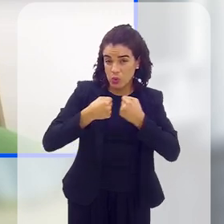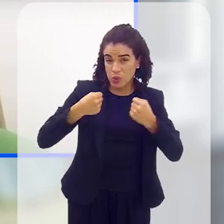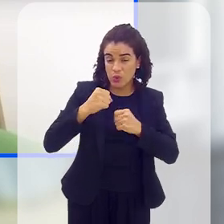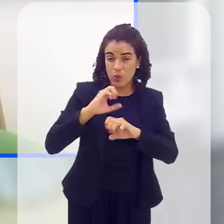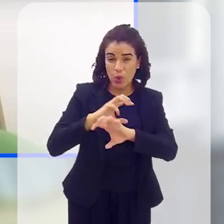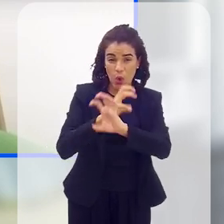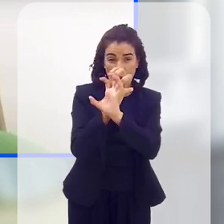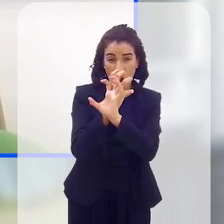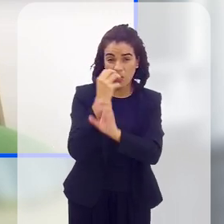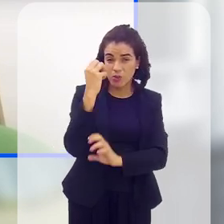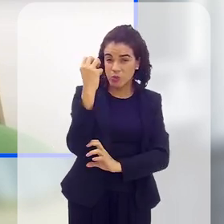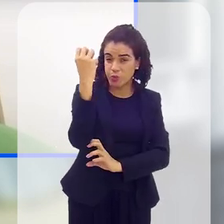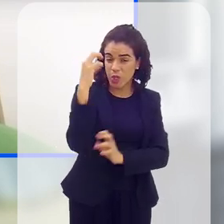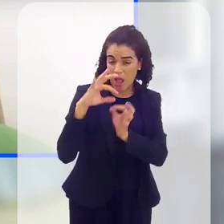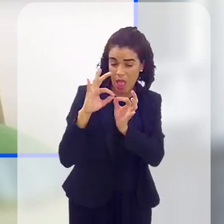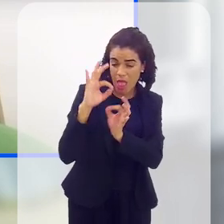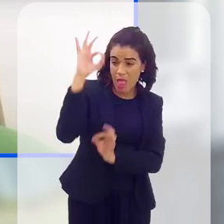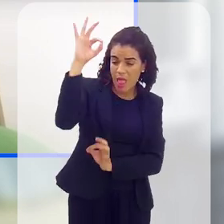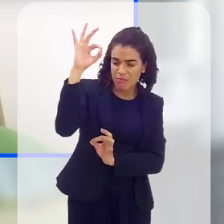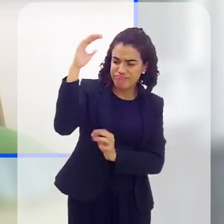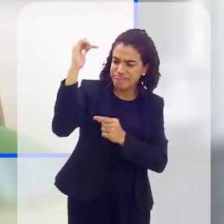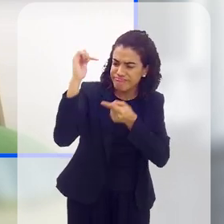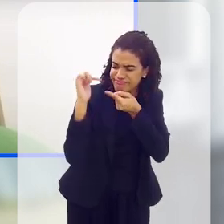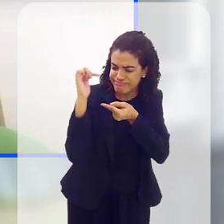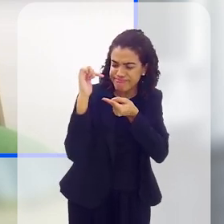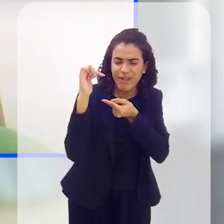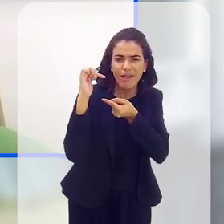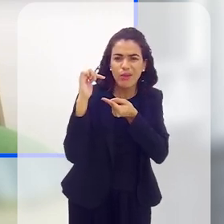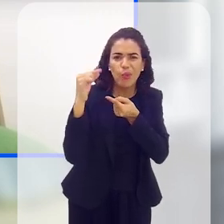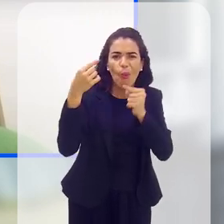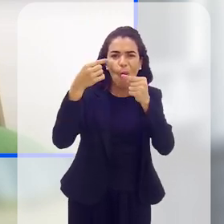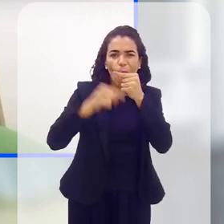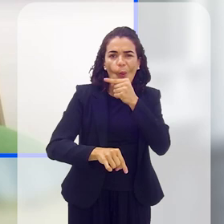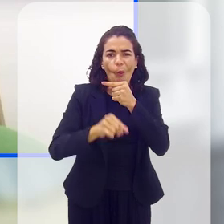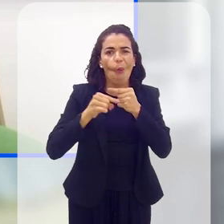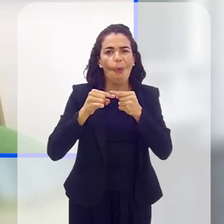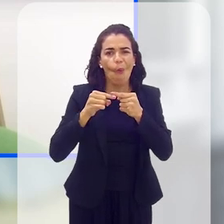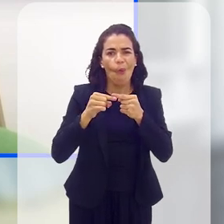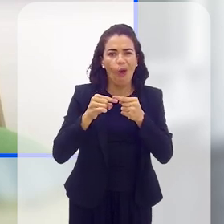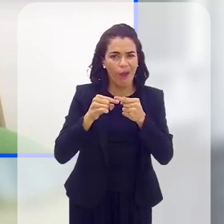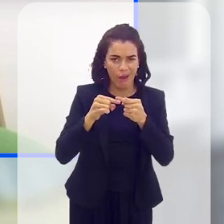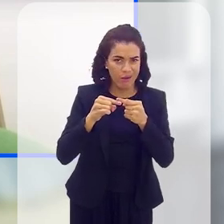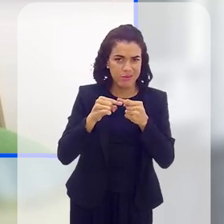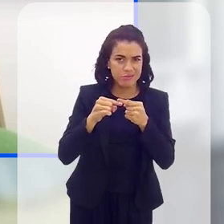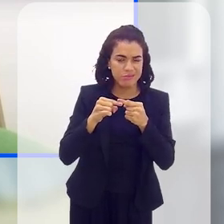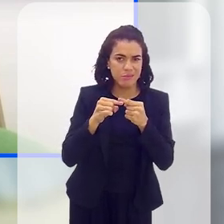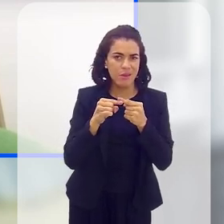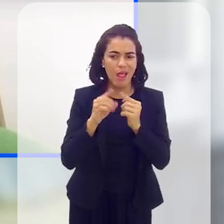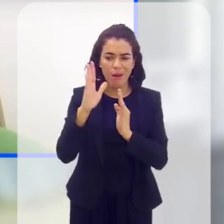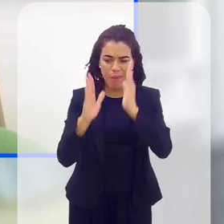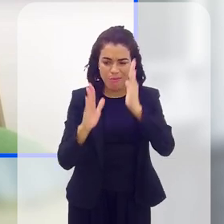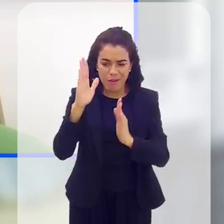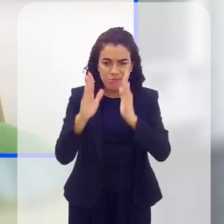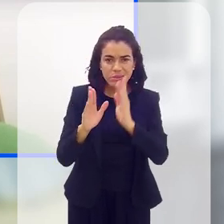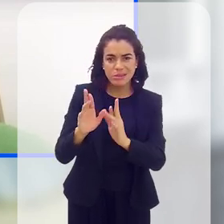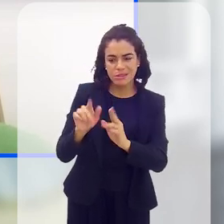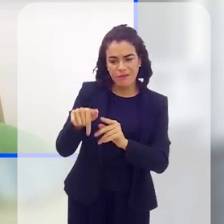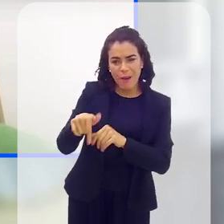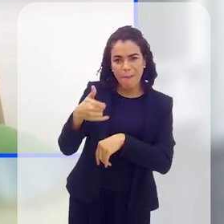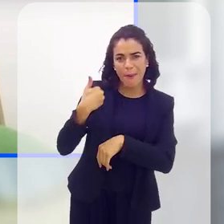estão menores, não está dentro do perceptio esperado para a idade gestacional.